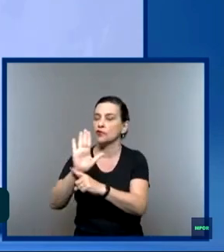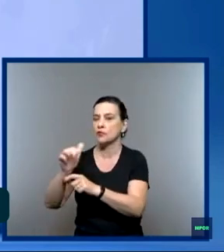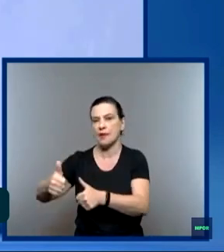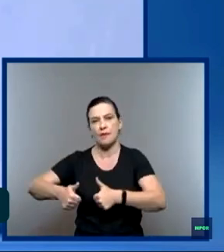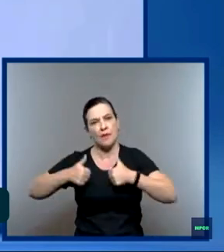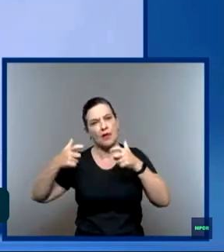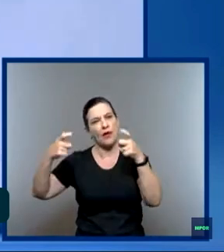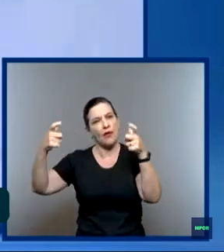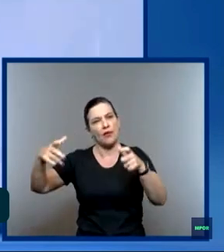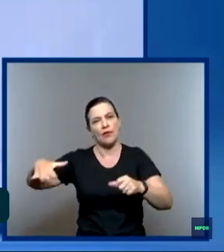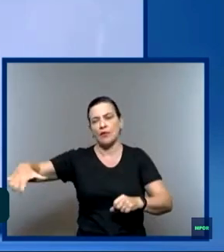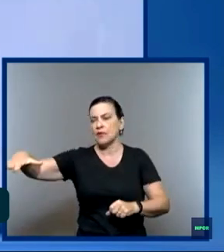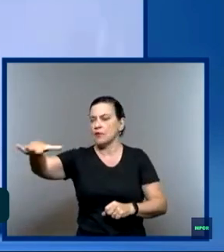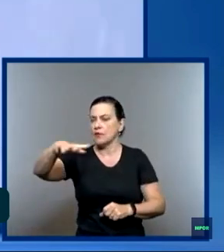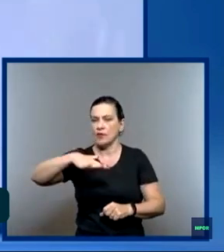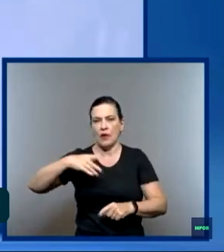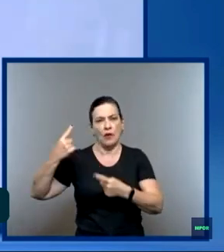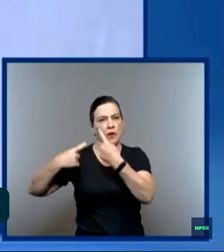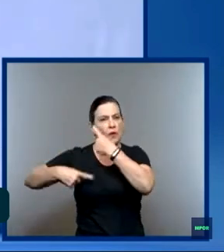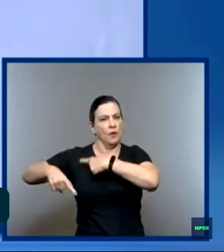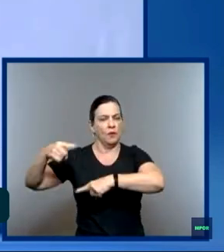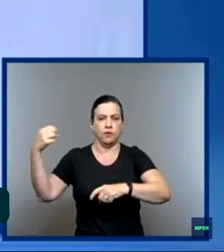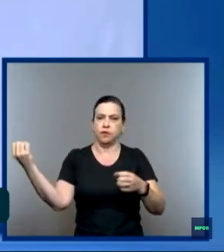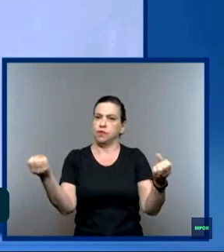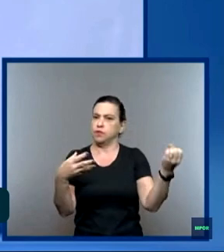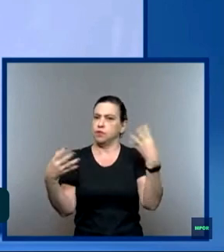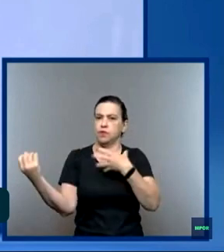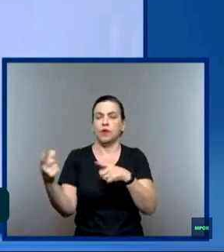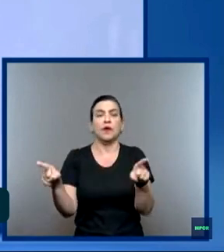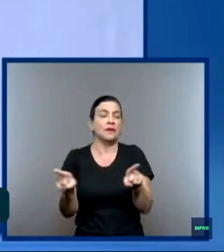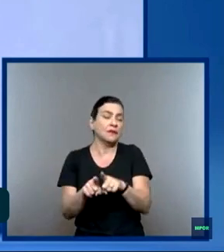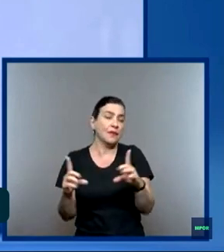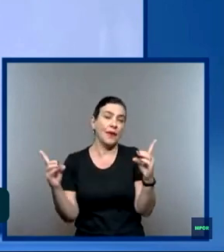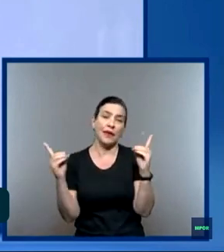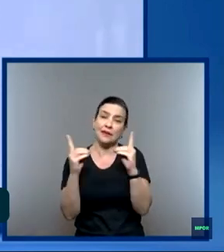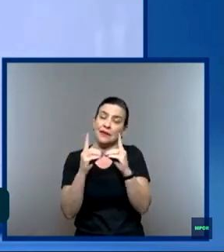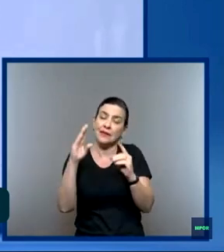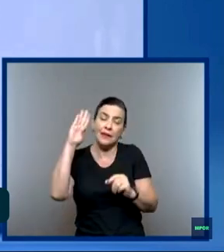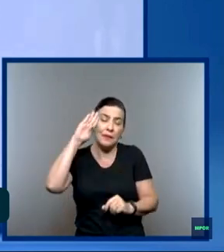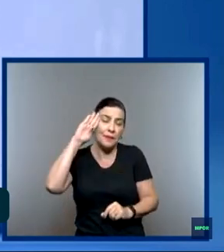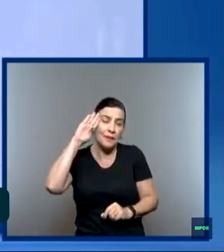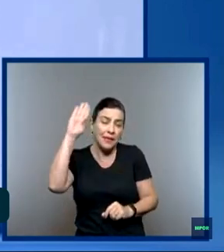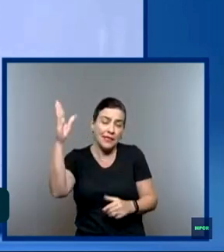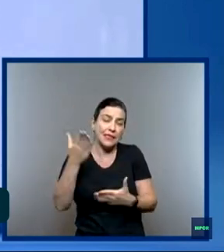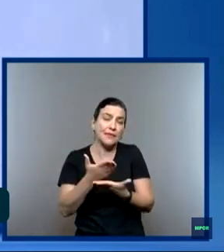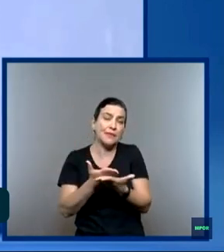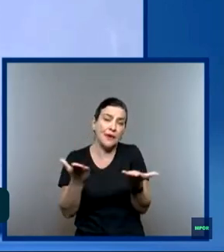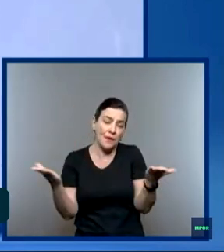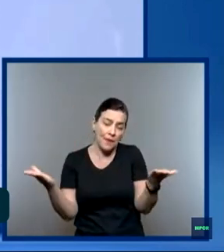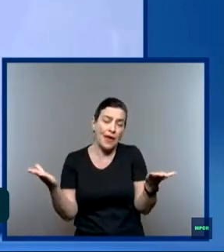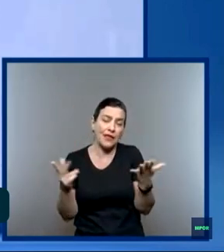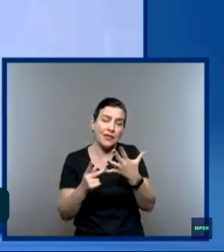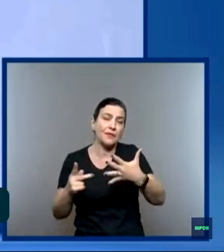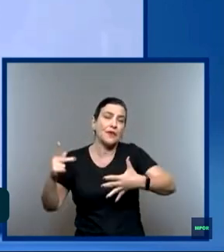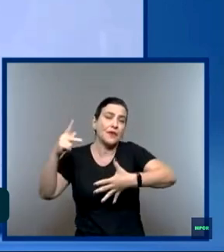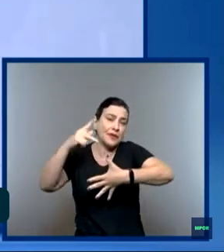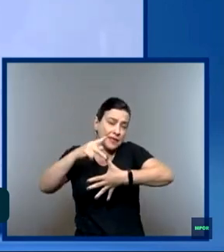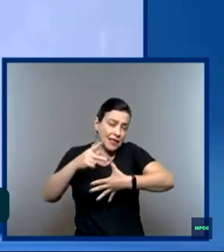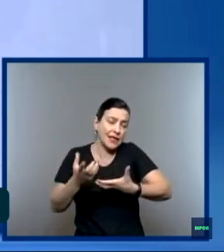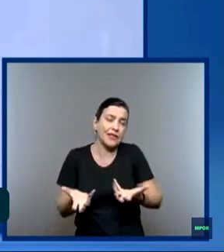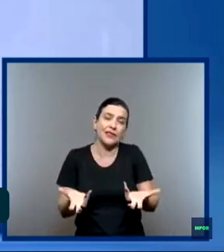porto, tornar mais eficiente, mais moderno e atender uma dessas prioridades que a agência sempre vem